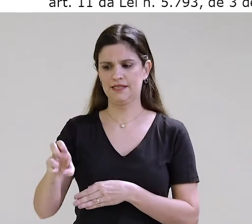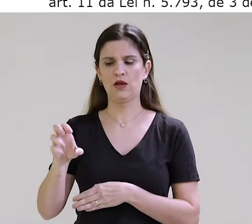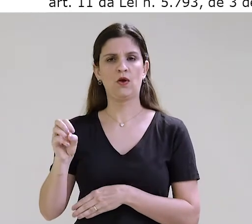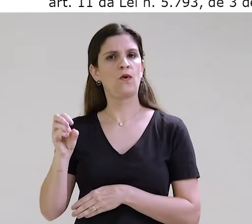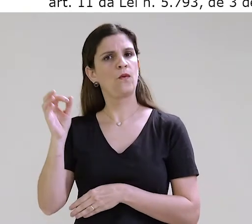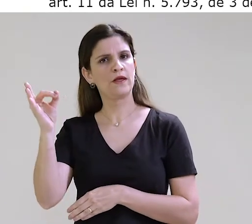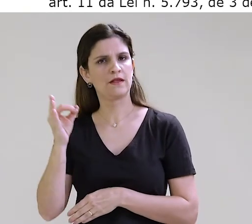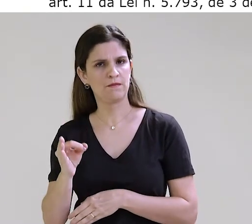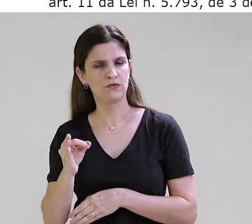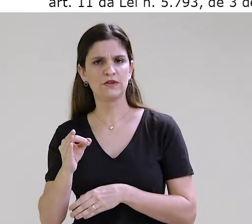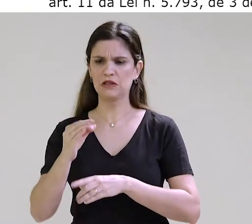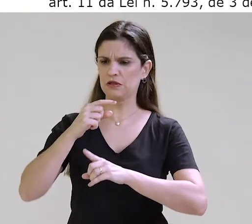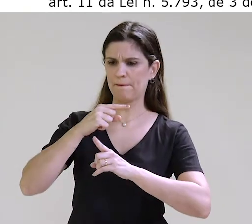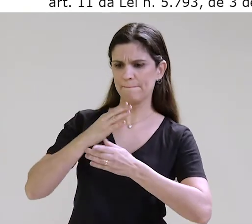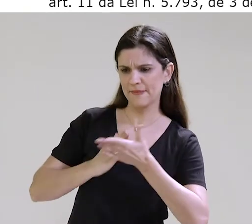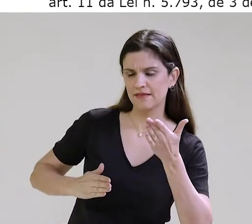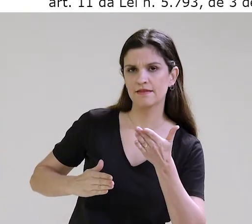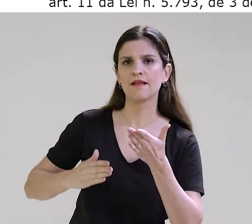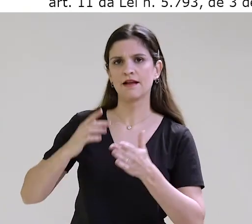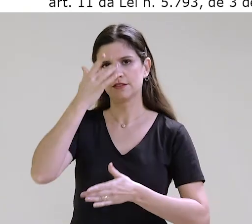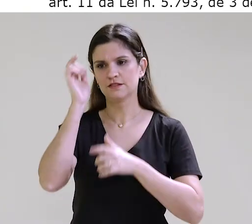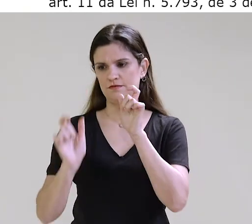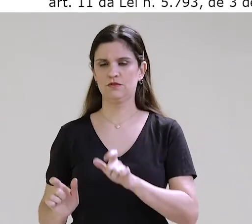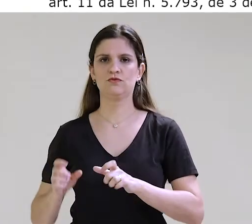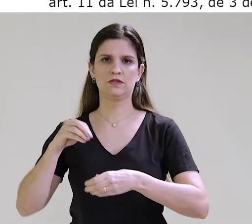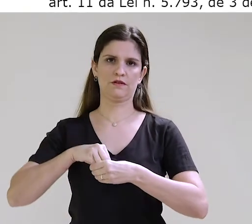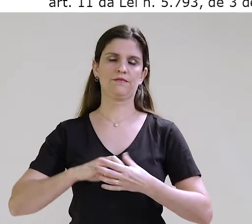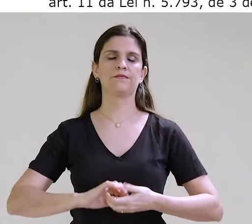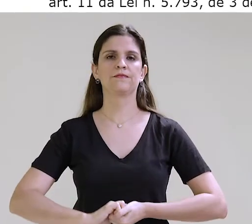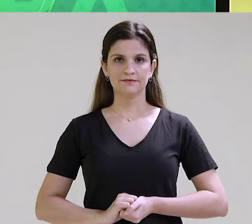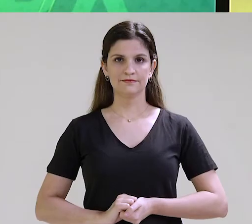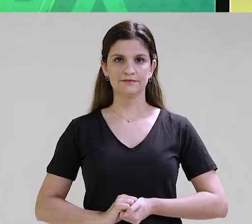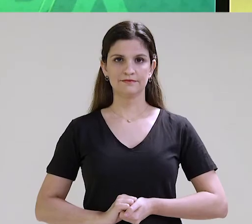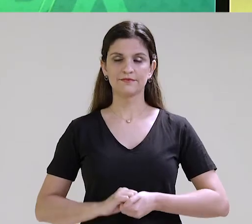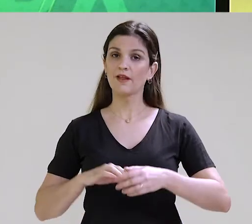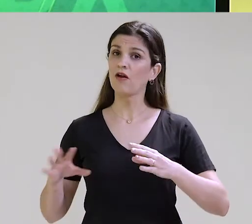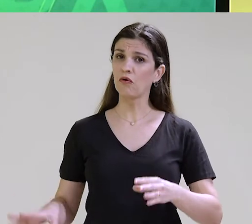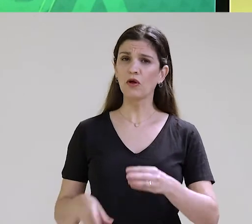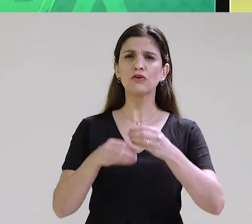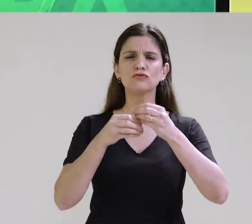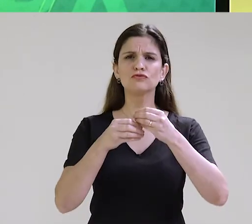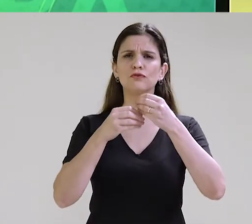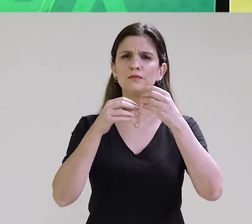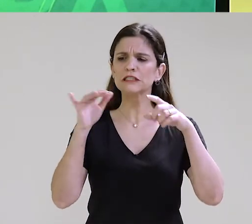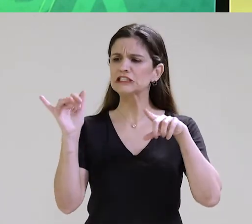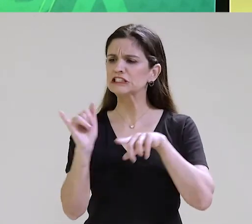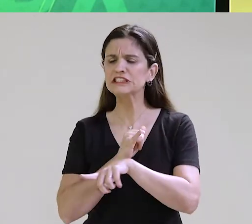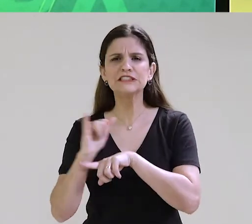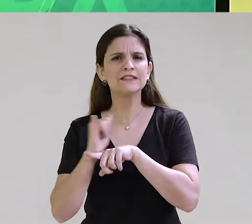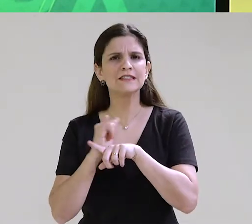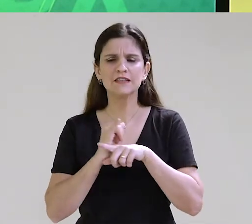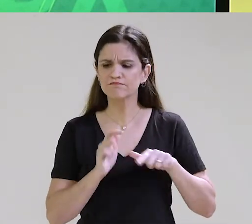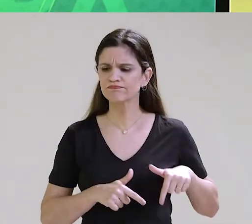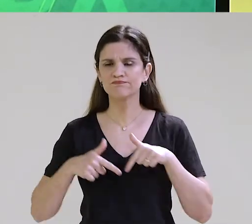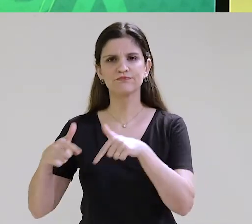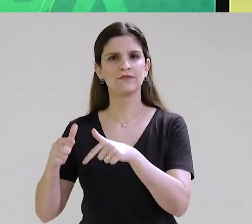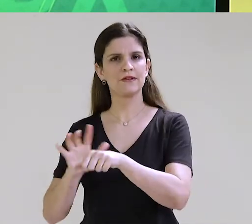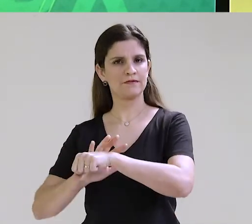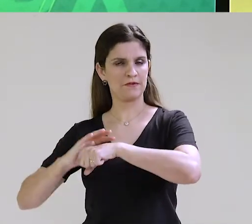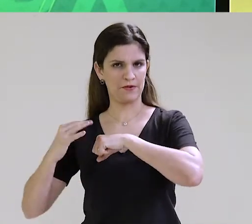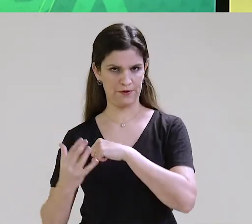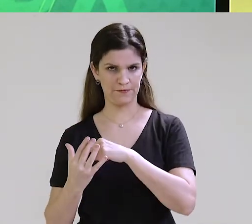máxima do veículo em 50% da sua capacidade. Esse é o resumo das ações de enfrentamento ao